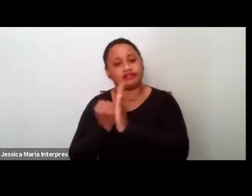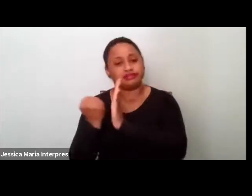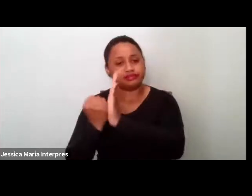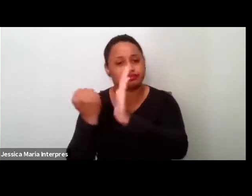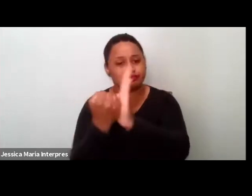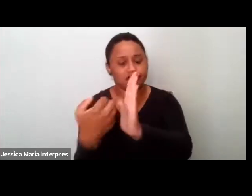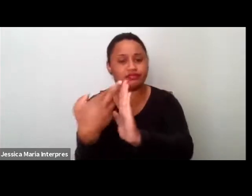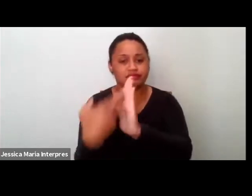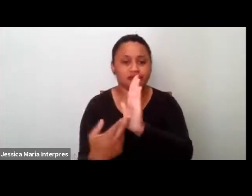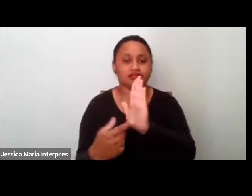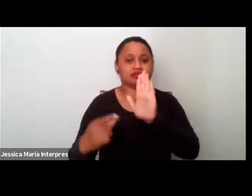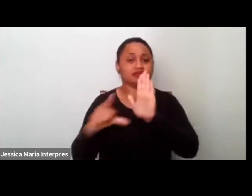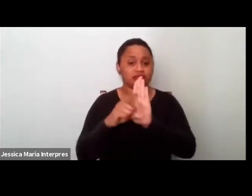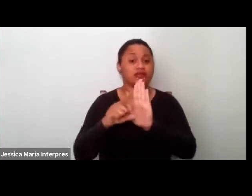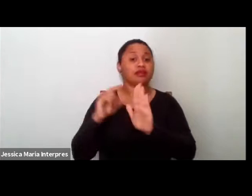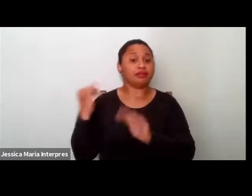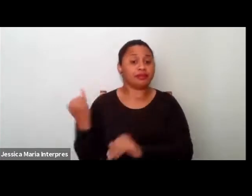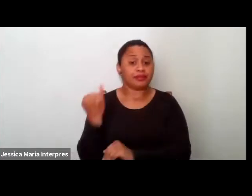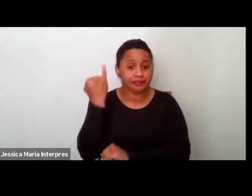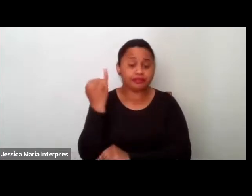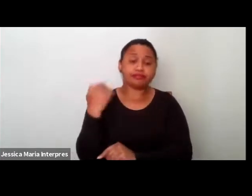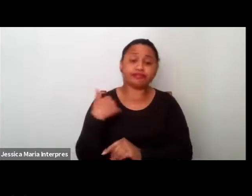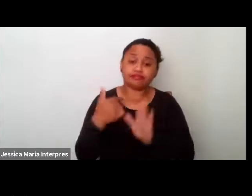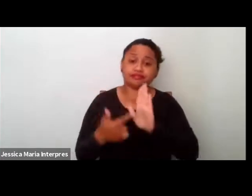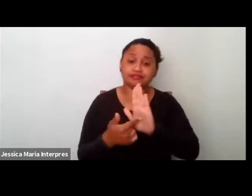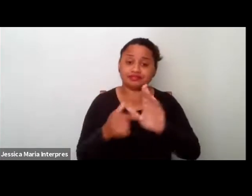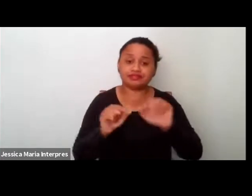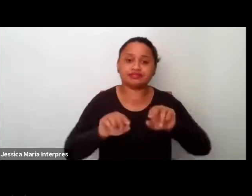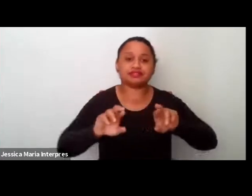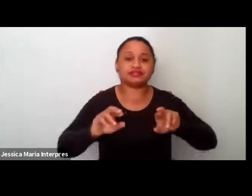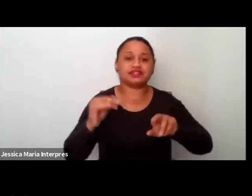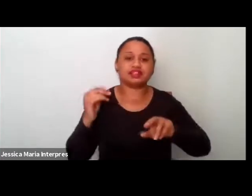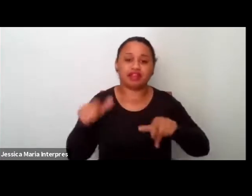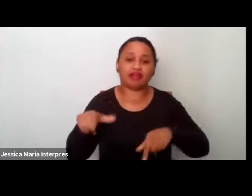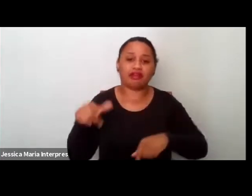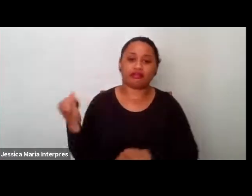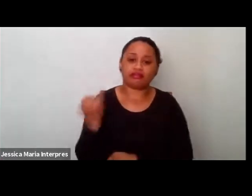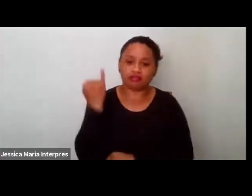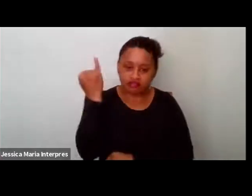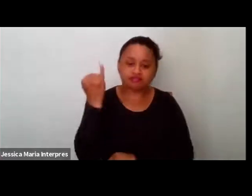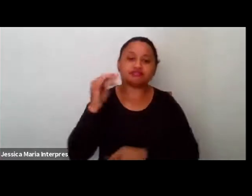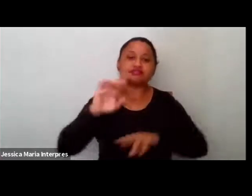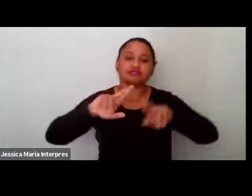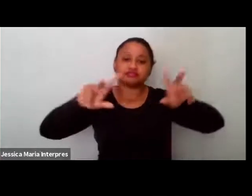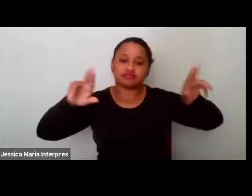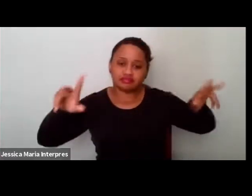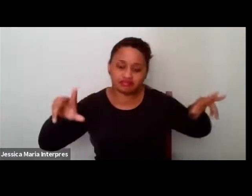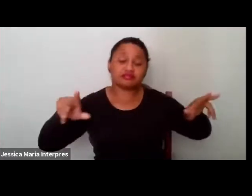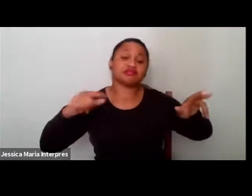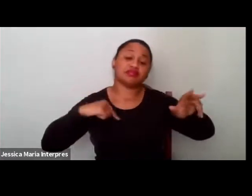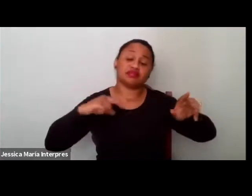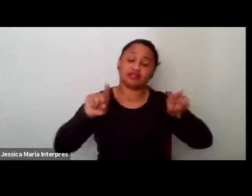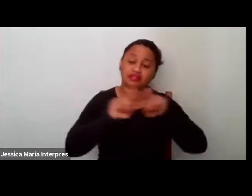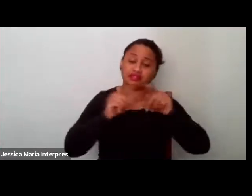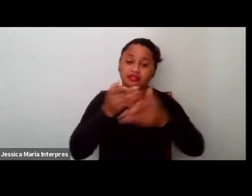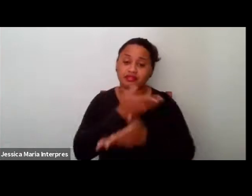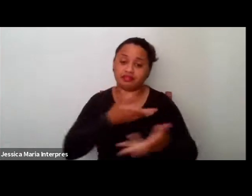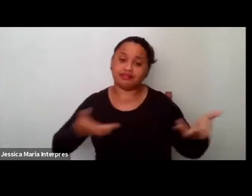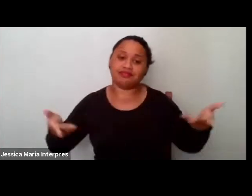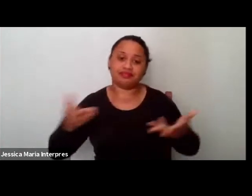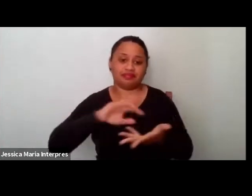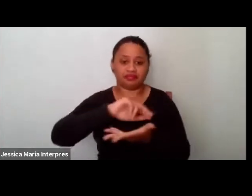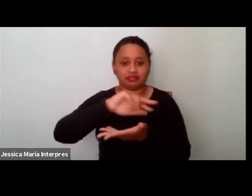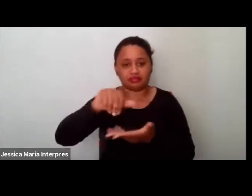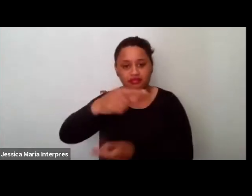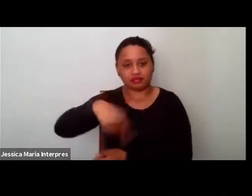que vão sinalizando a necessidade de diversificar, complexificar a sociabilidade diversa das